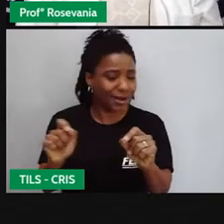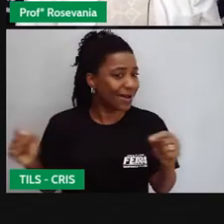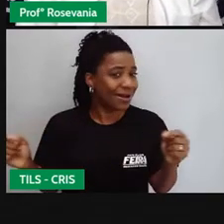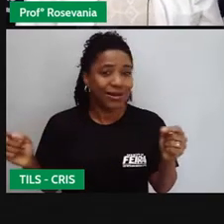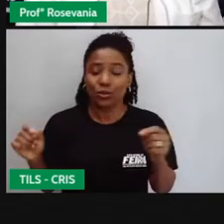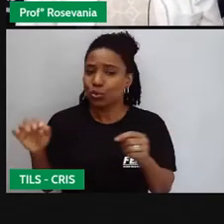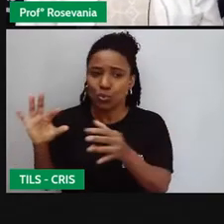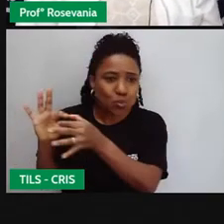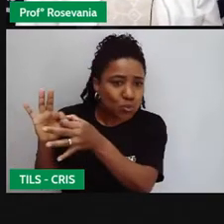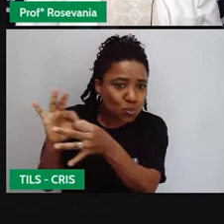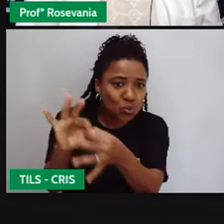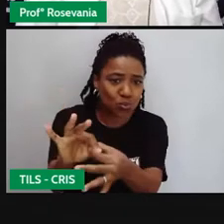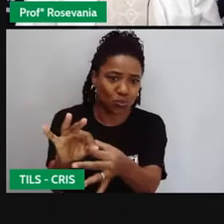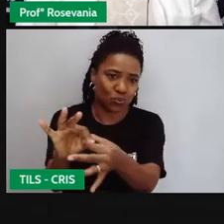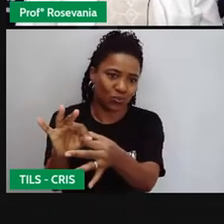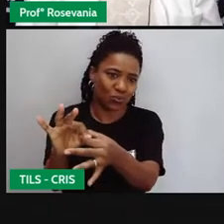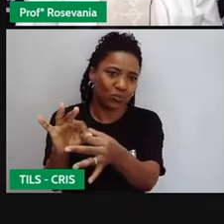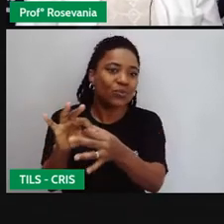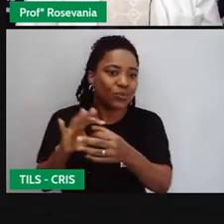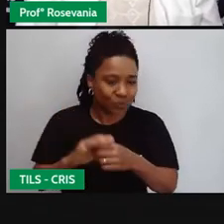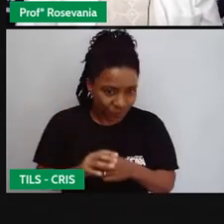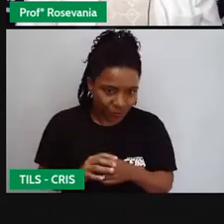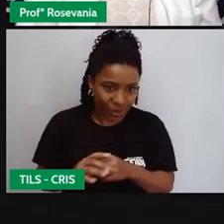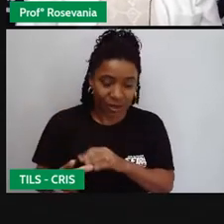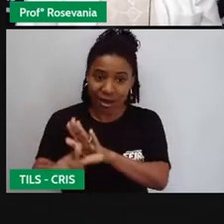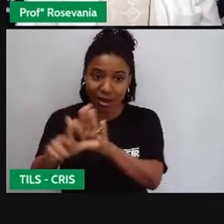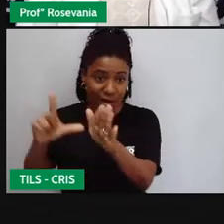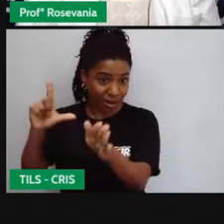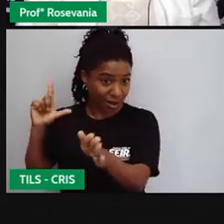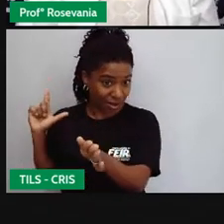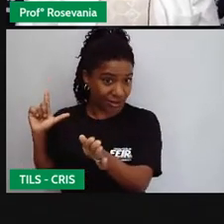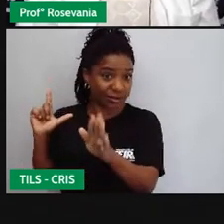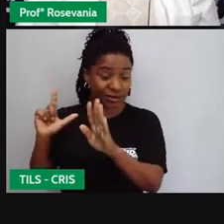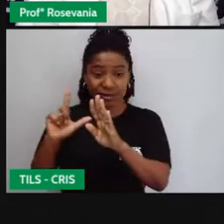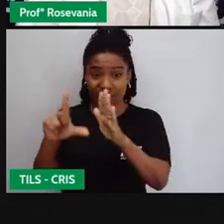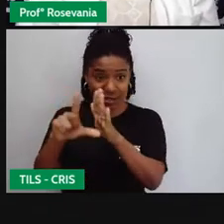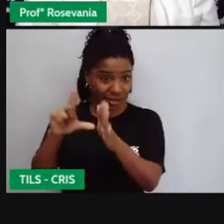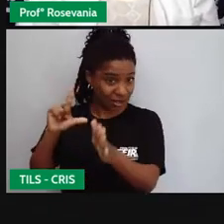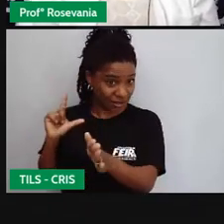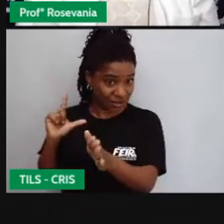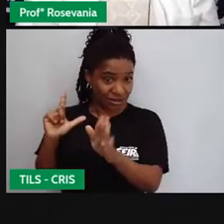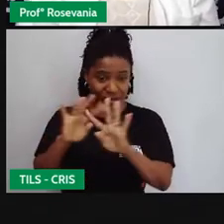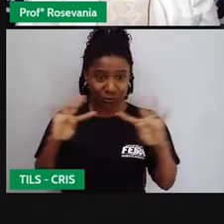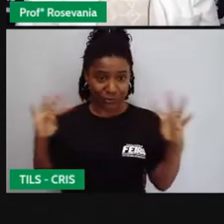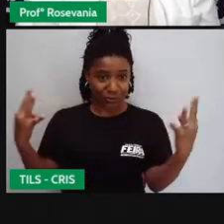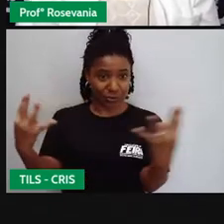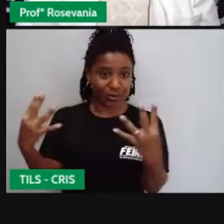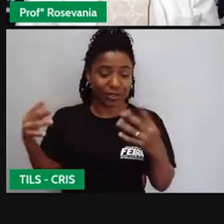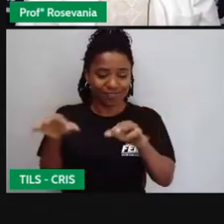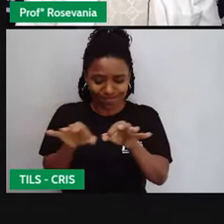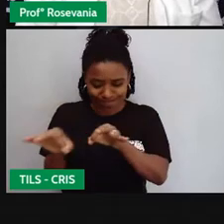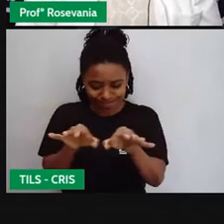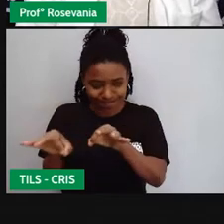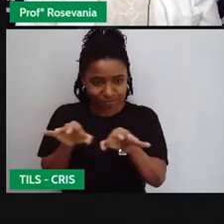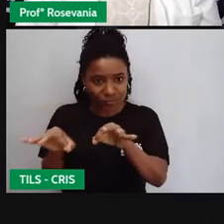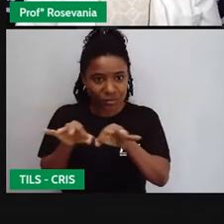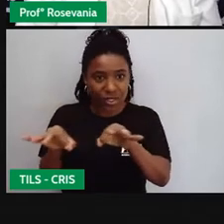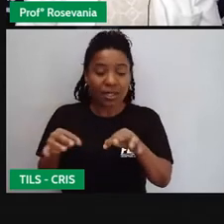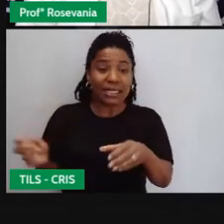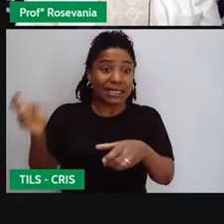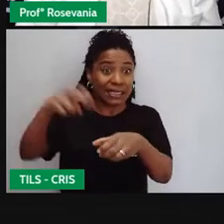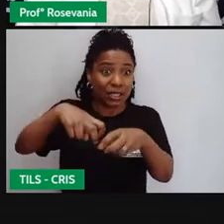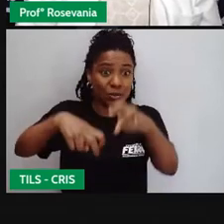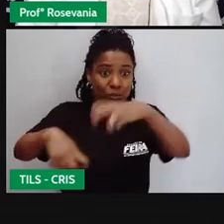vocês, né? E essa cadeia produtiva é o antes da porteira, dentro da porteira, depois a porteira da propriedade. E aqui,